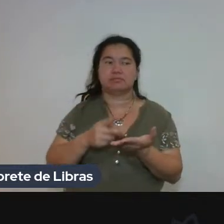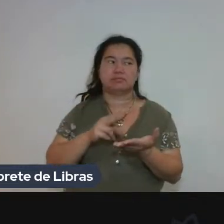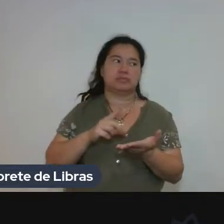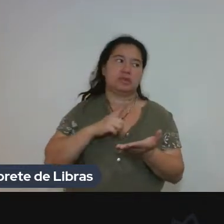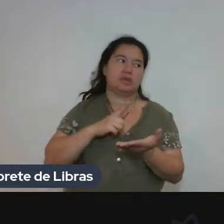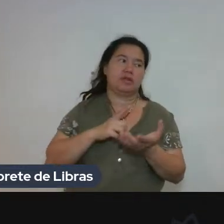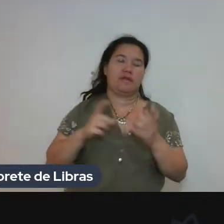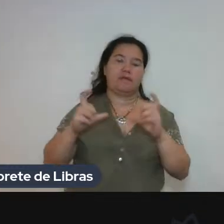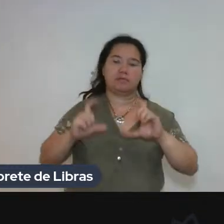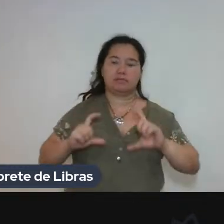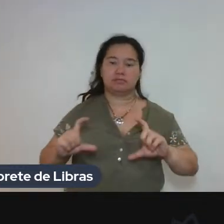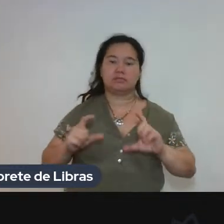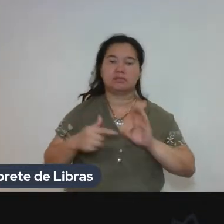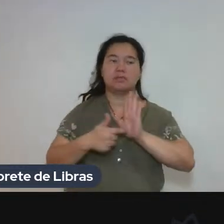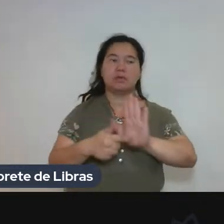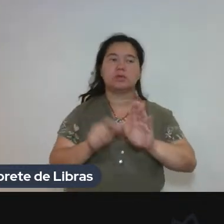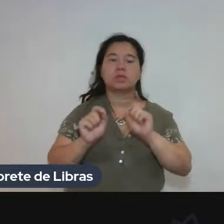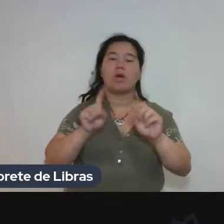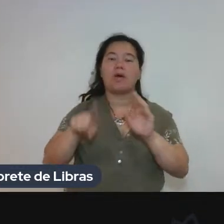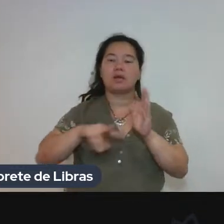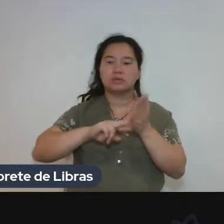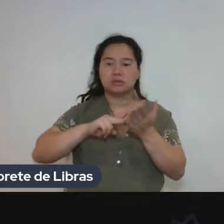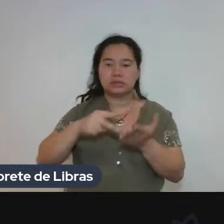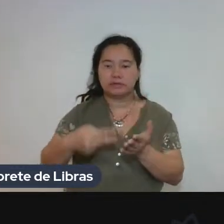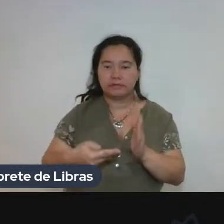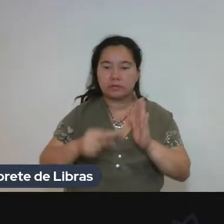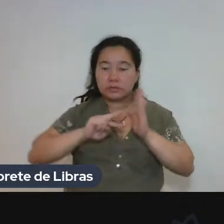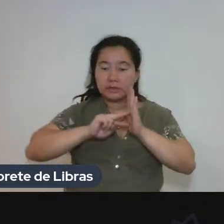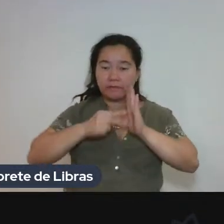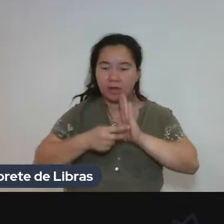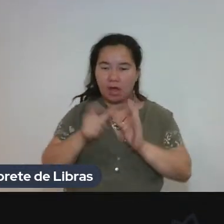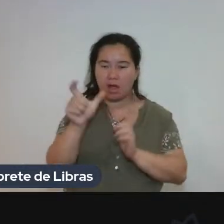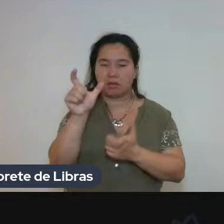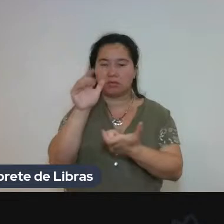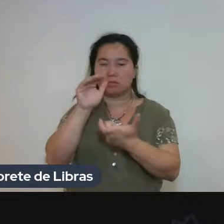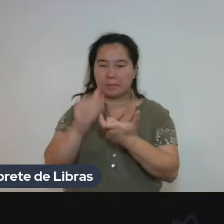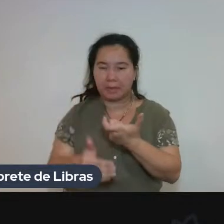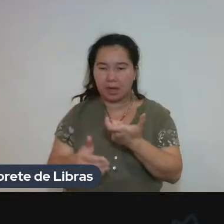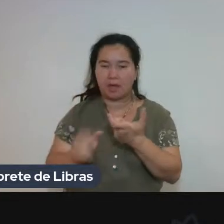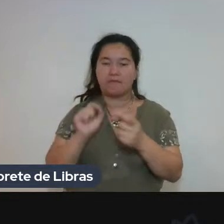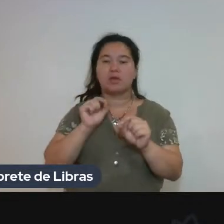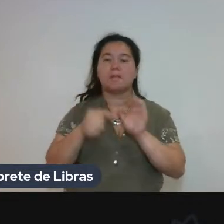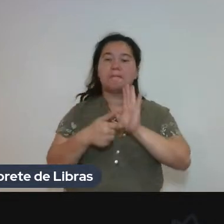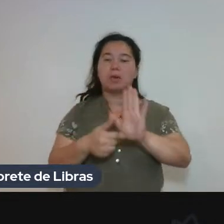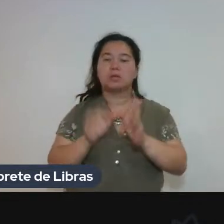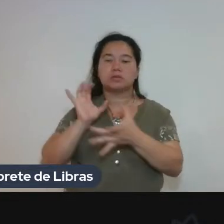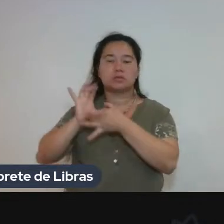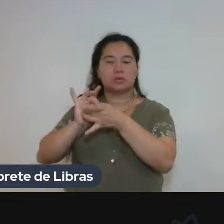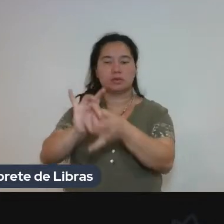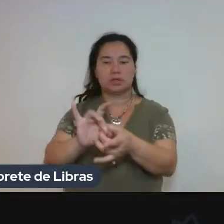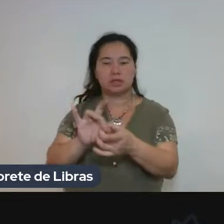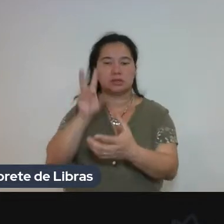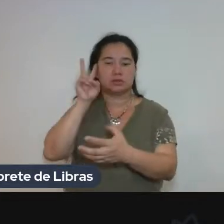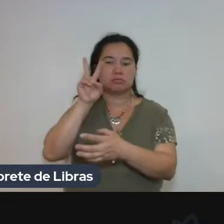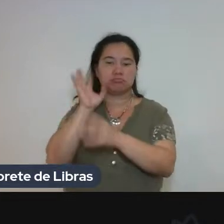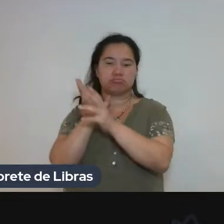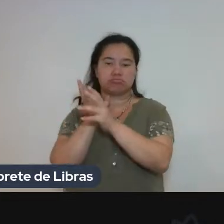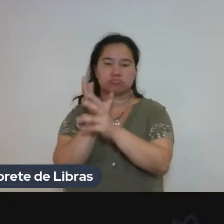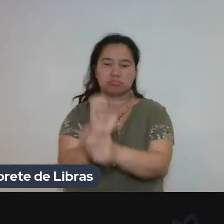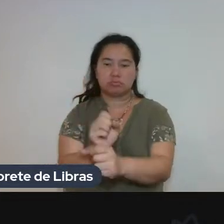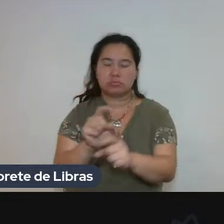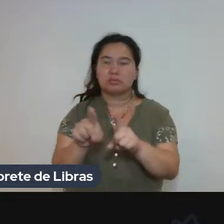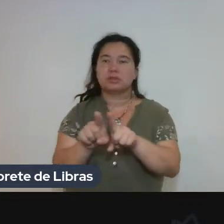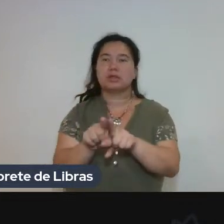o significado daquela palavra, sobre o contexto histórico. E, por outro lado, temos na editora Blucher também